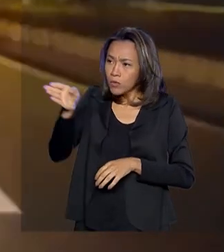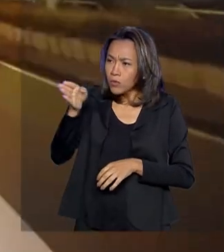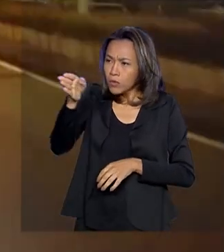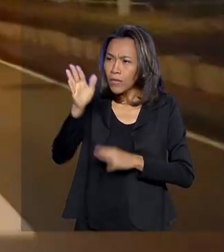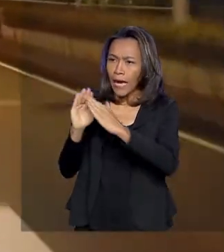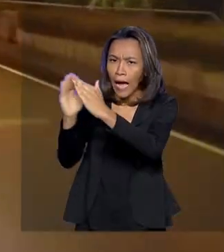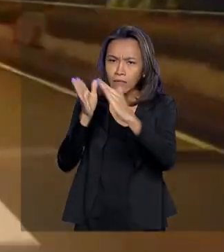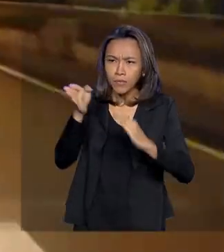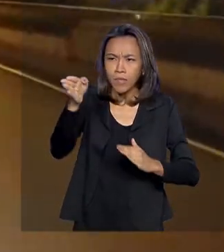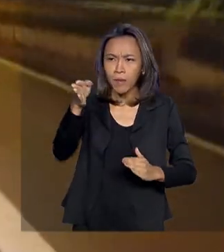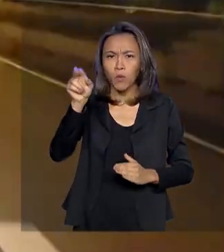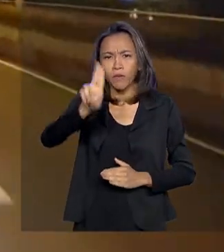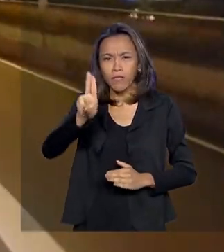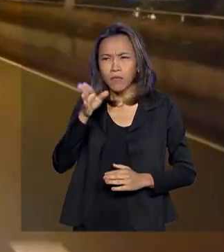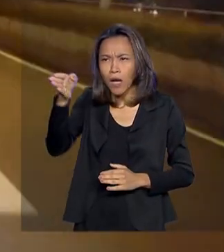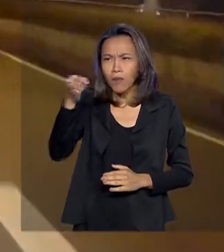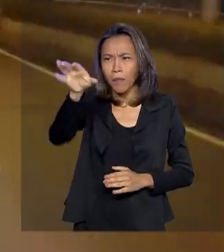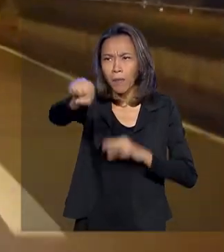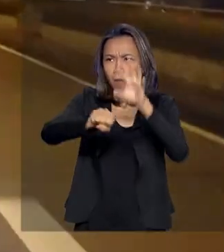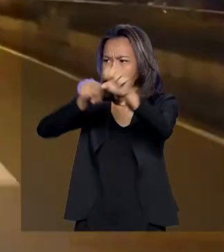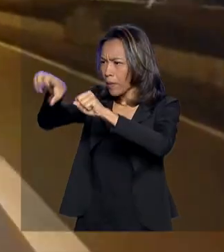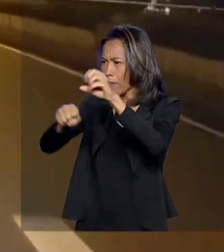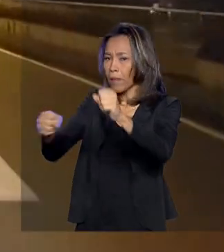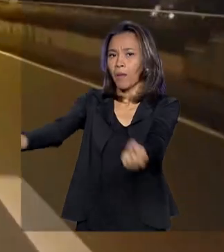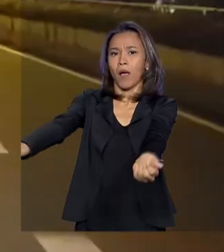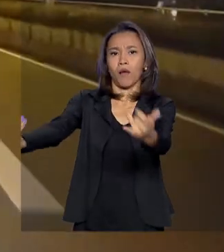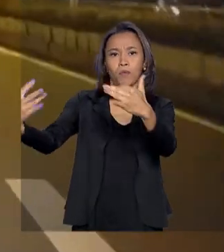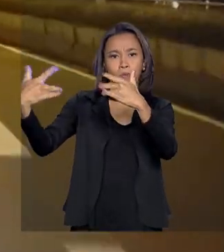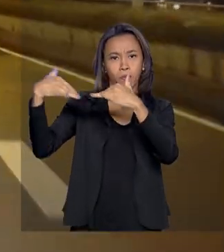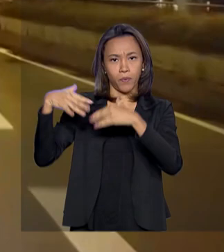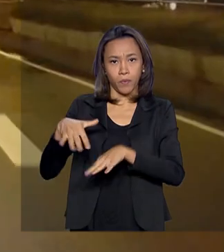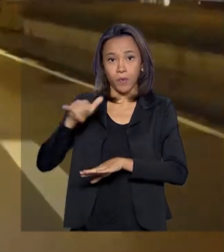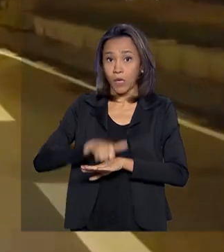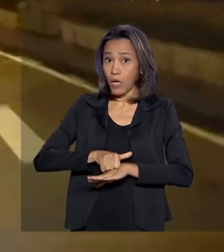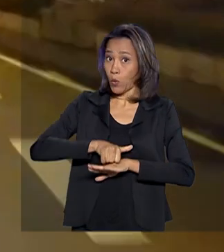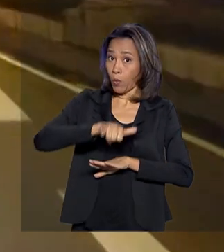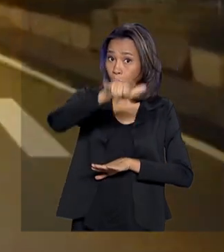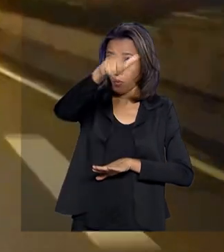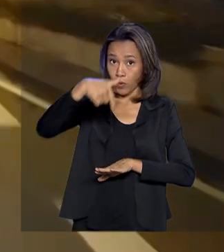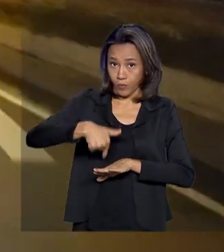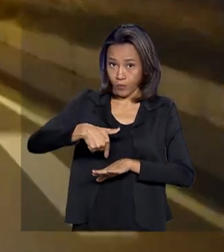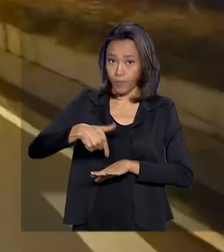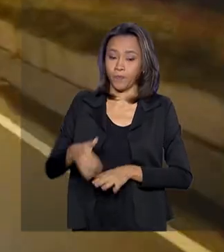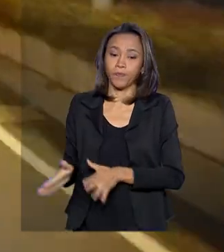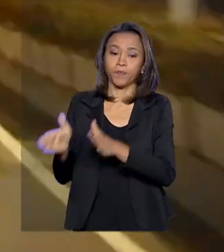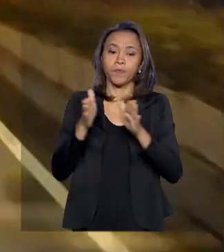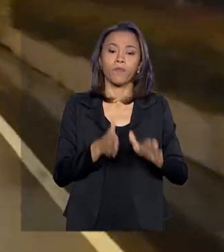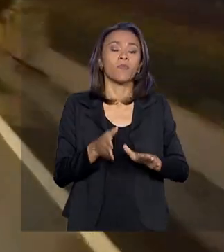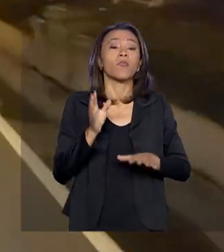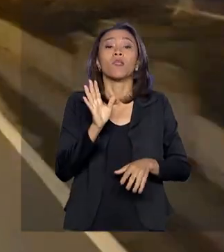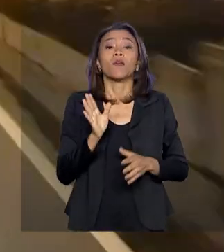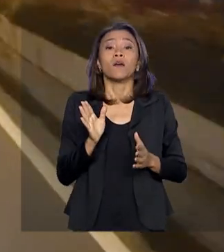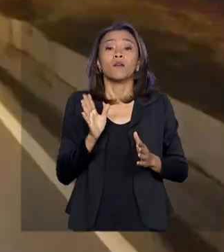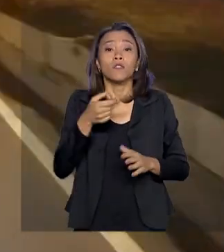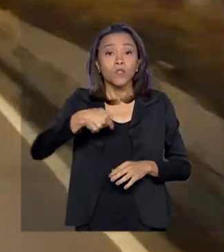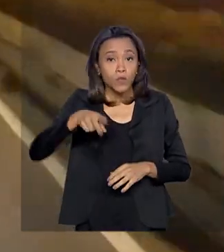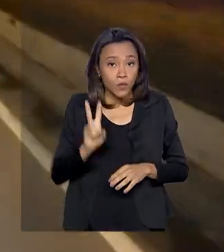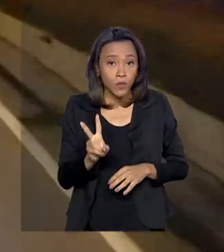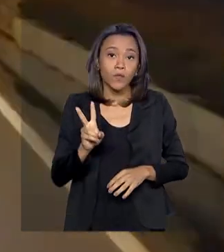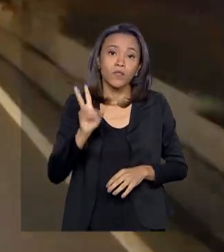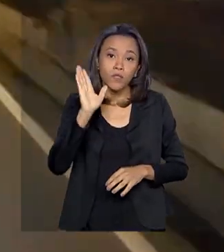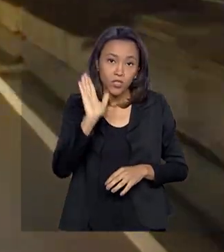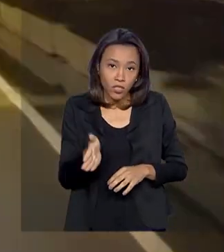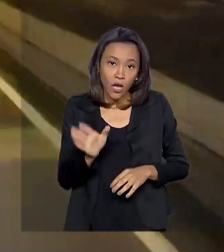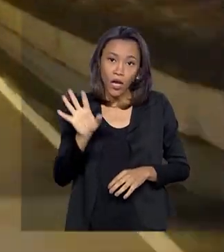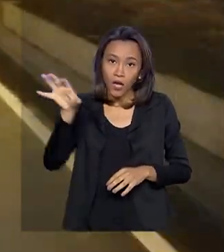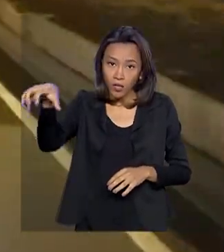universidades com a missão de levar os brasileiros ao aeroporto. Dois deles já recolheram os